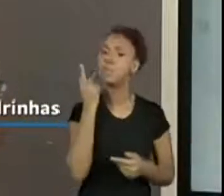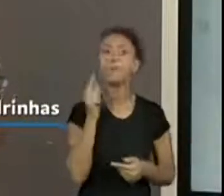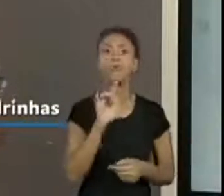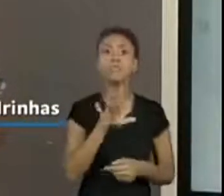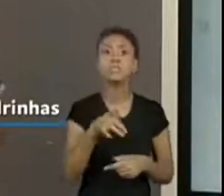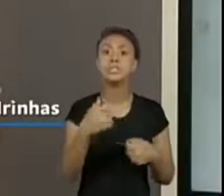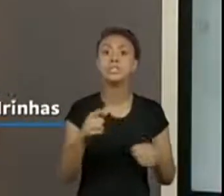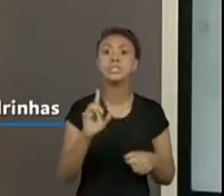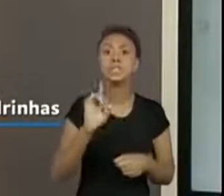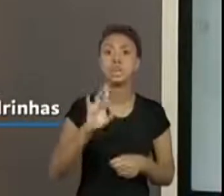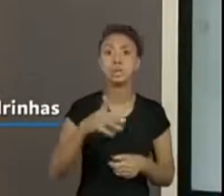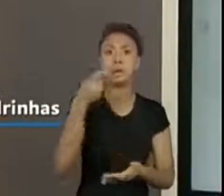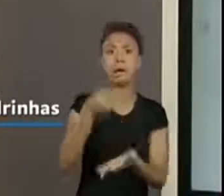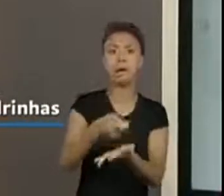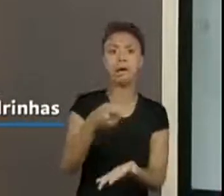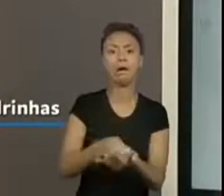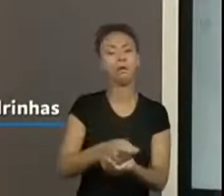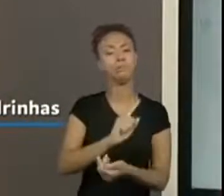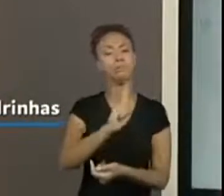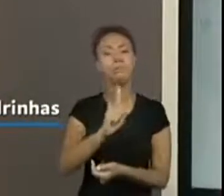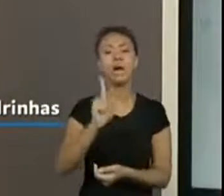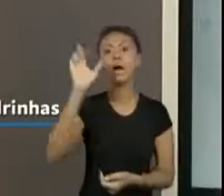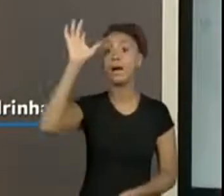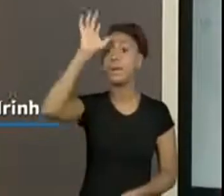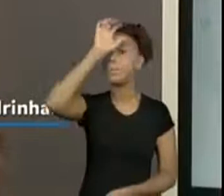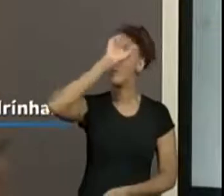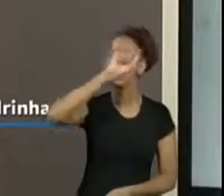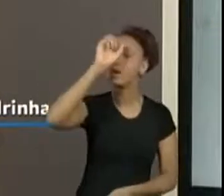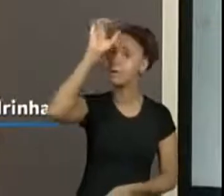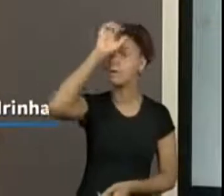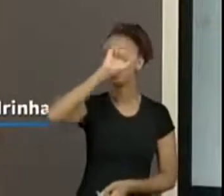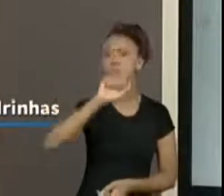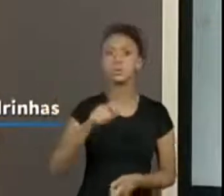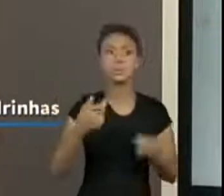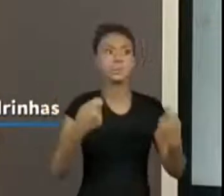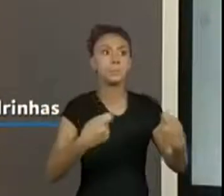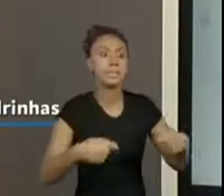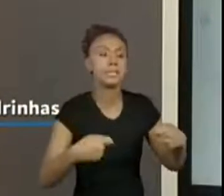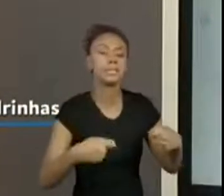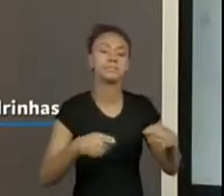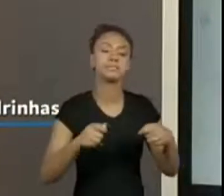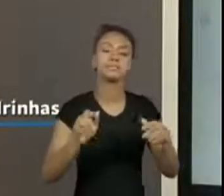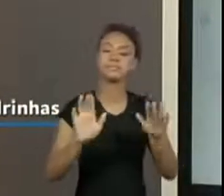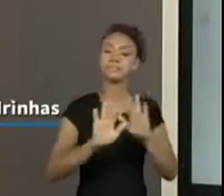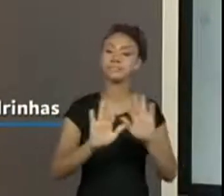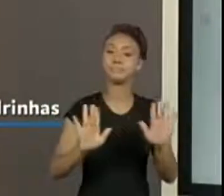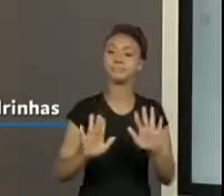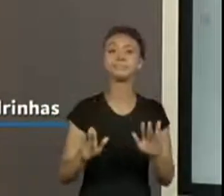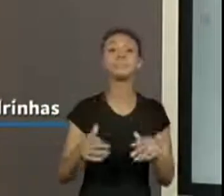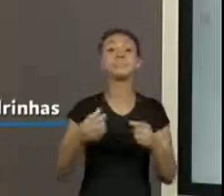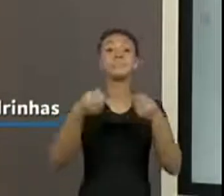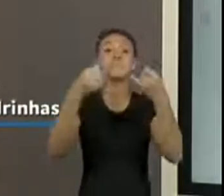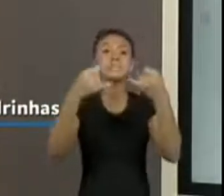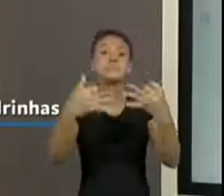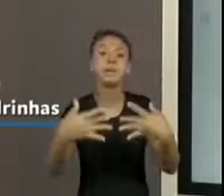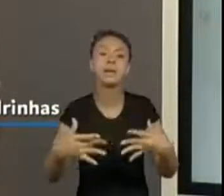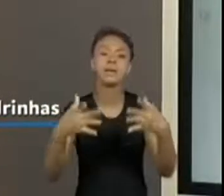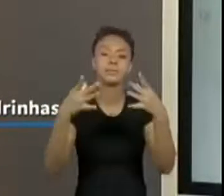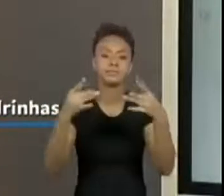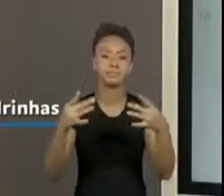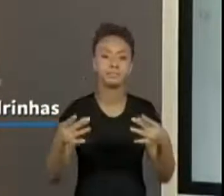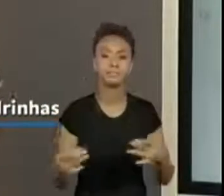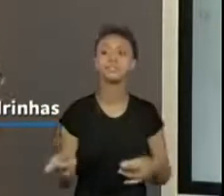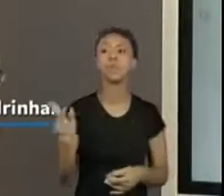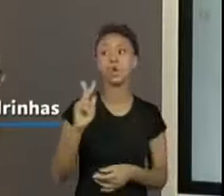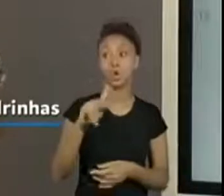sinta-se forçada a usar, né? Porque às vezes a gente fala, ai, precisa, vamos construir corretamente. O seu professor sabe te orientar